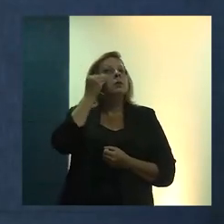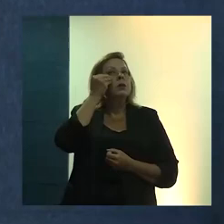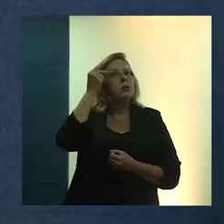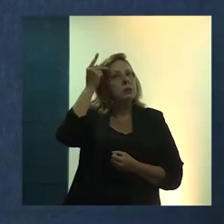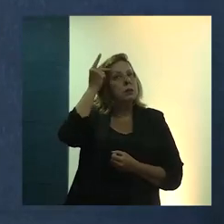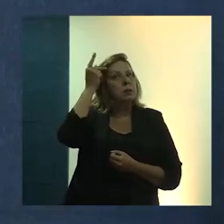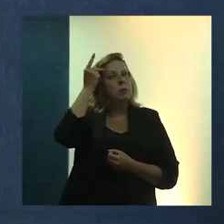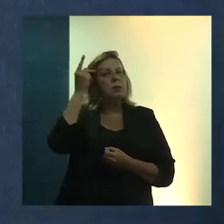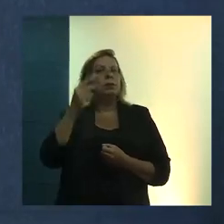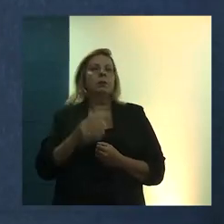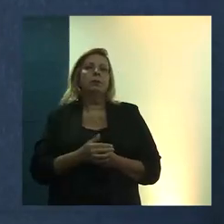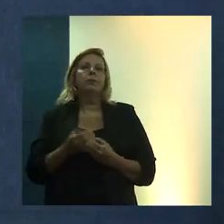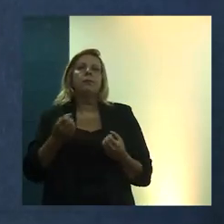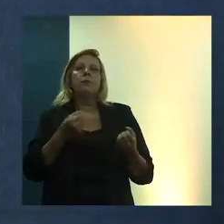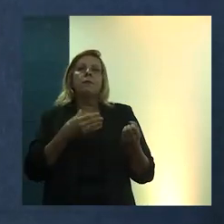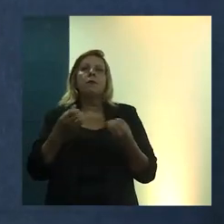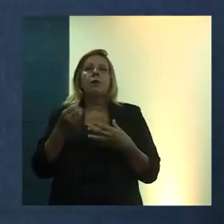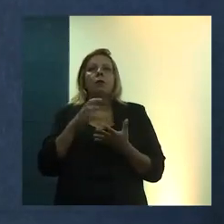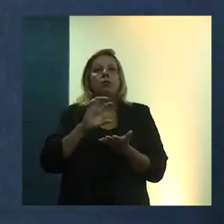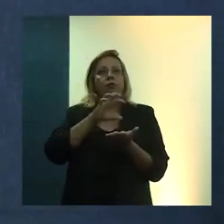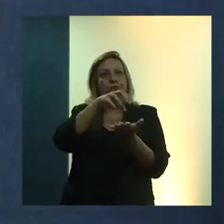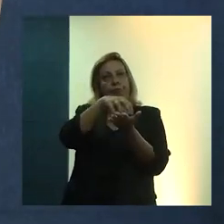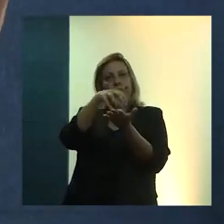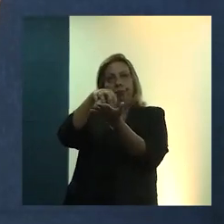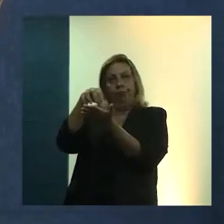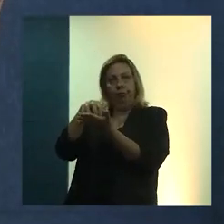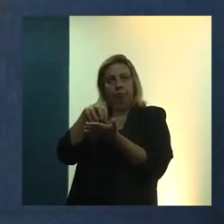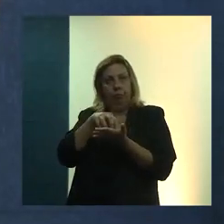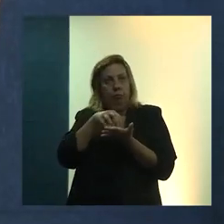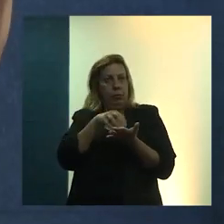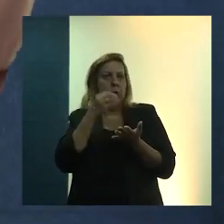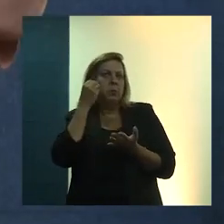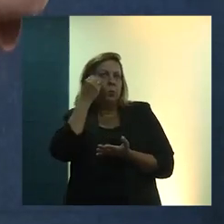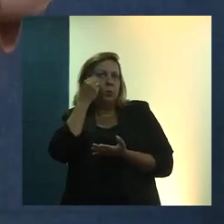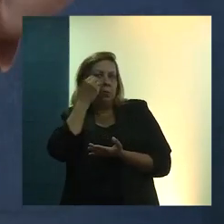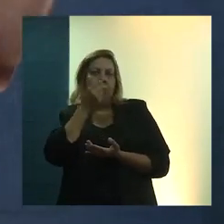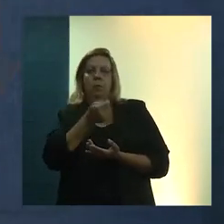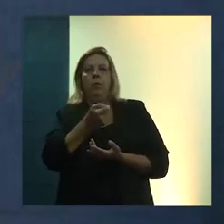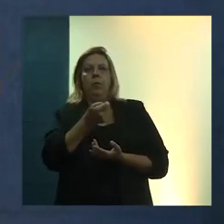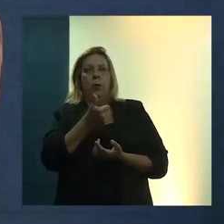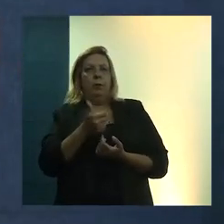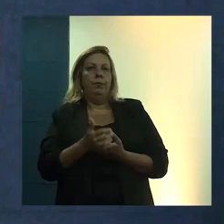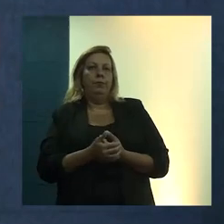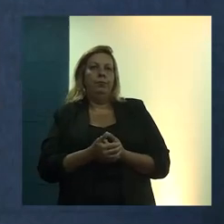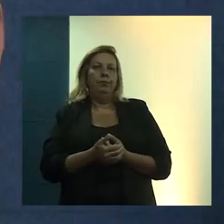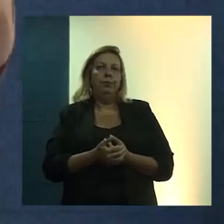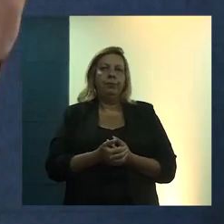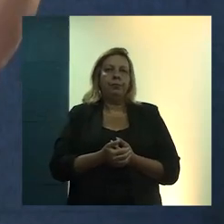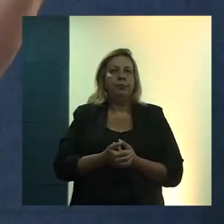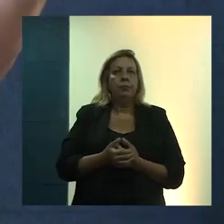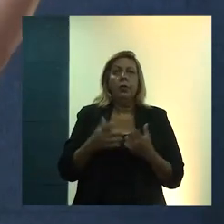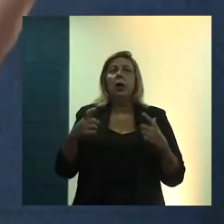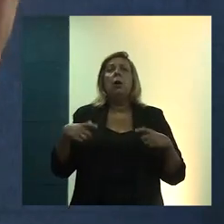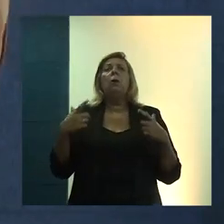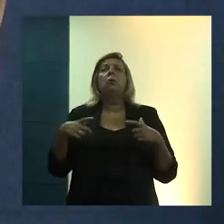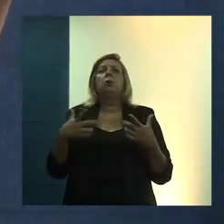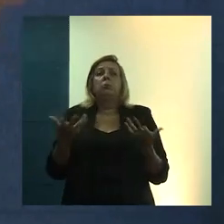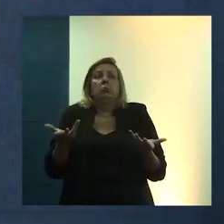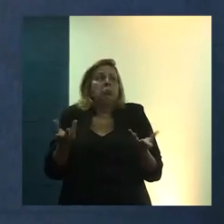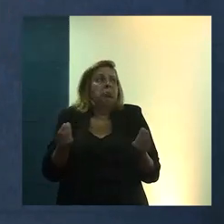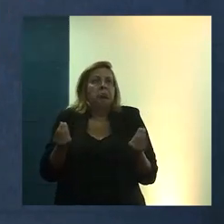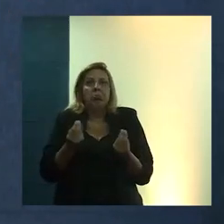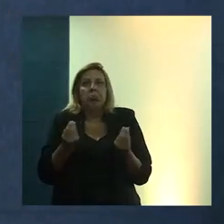que era construção de novas unidades. E tínhamos pouca experiência disso. E fomos nos inspirar onde? No Lefebvre,